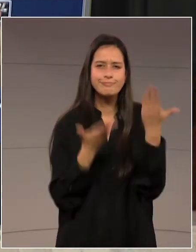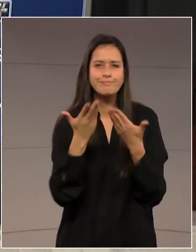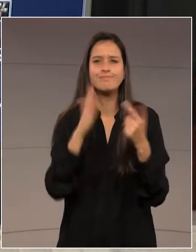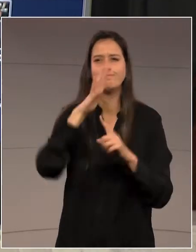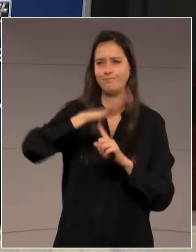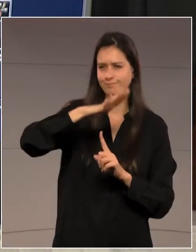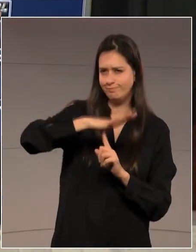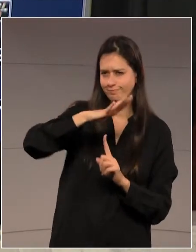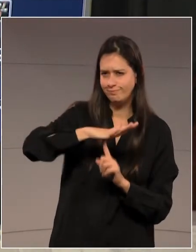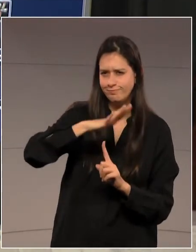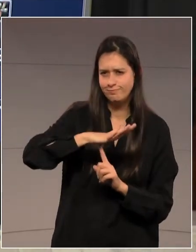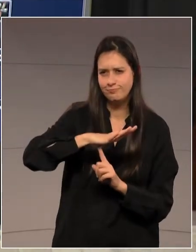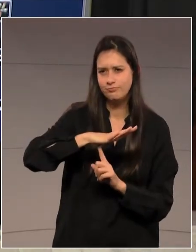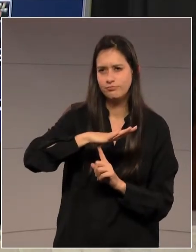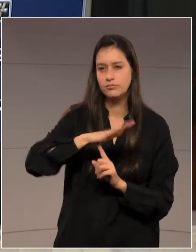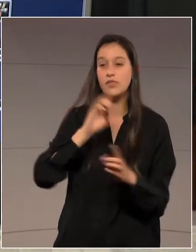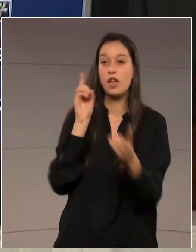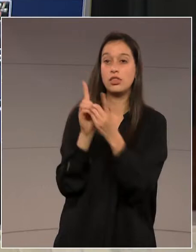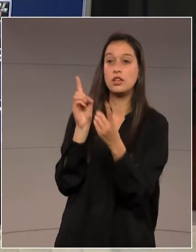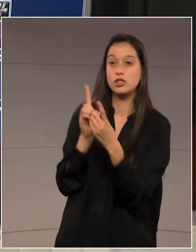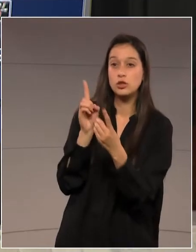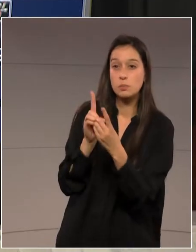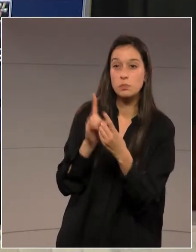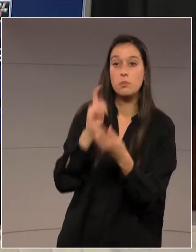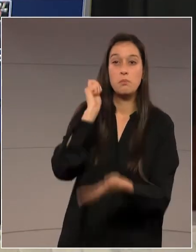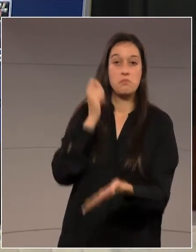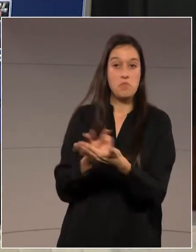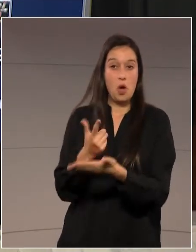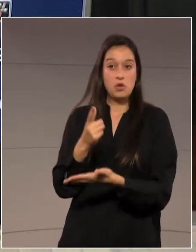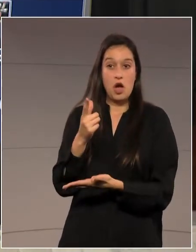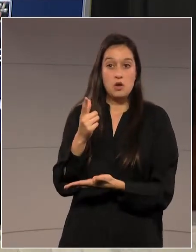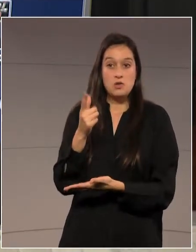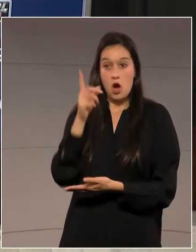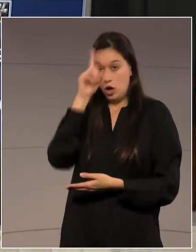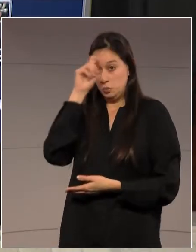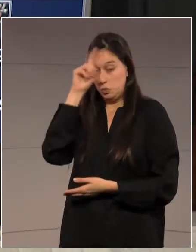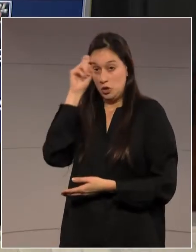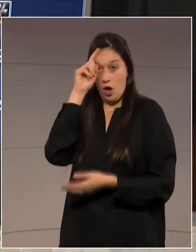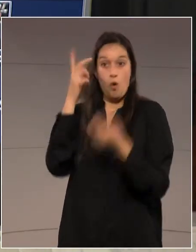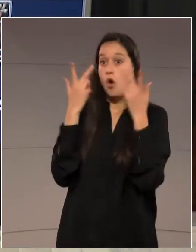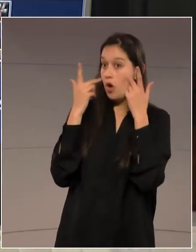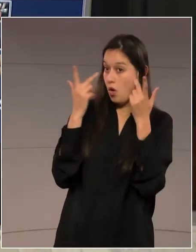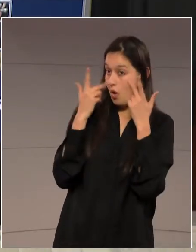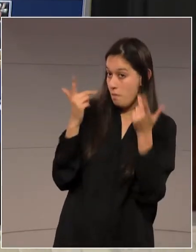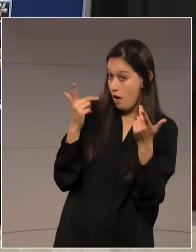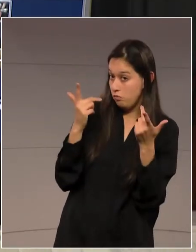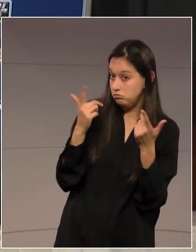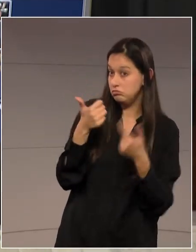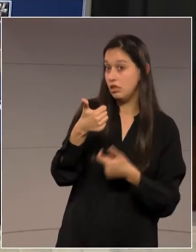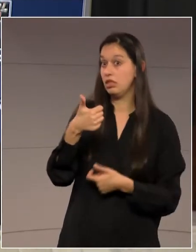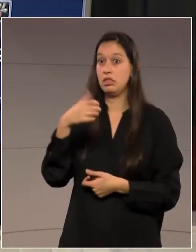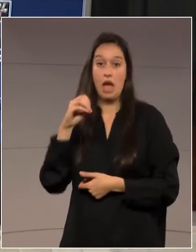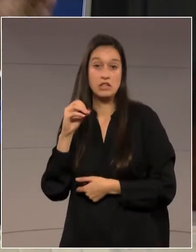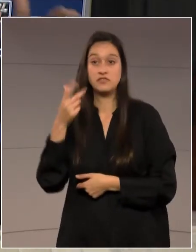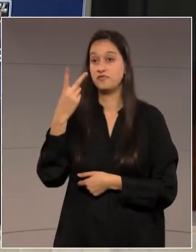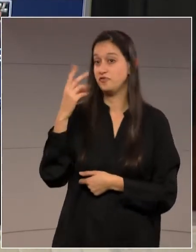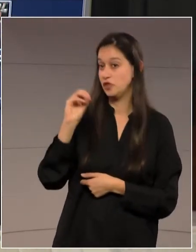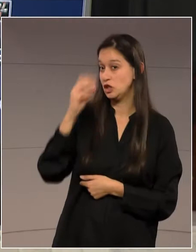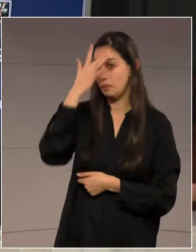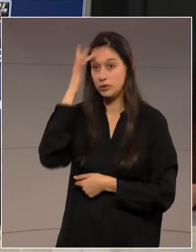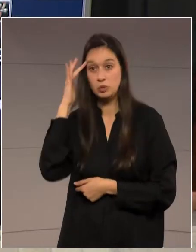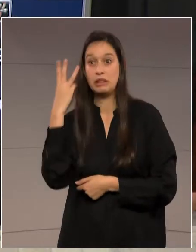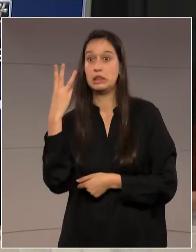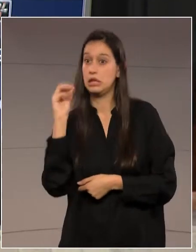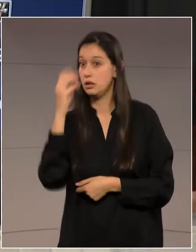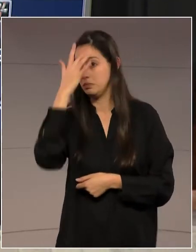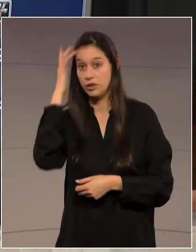mesmo jeito, o mesmo valor, o cheque cai na conta, do mesmo jeito. Ora, quanto menos o